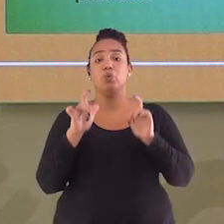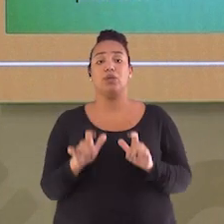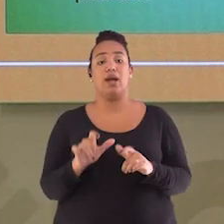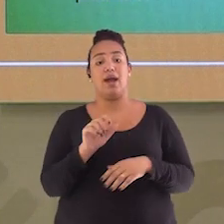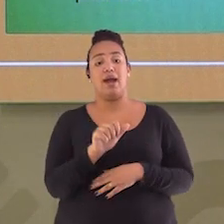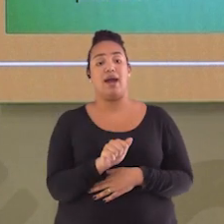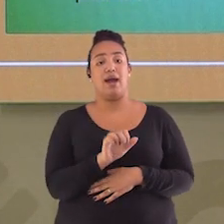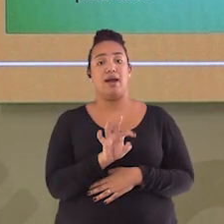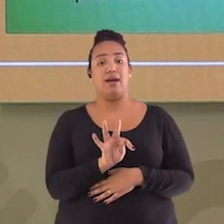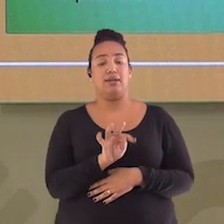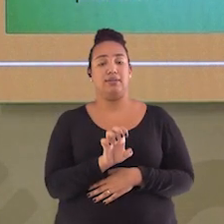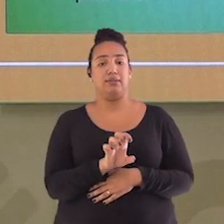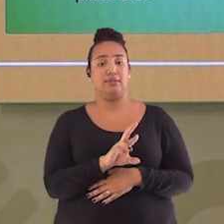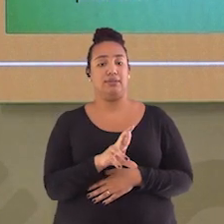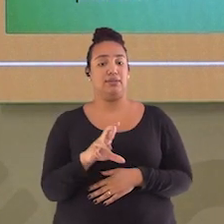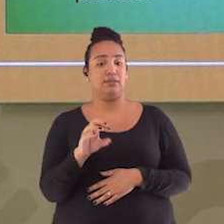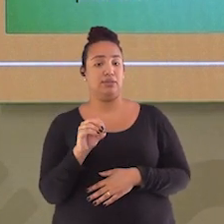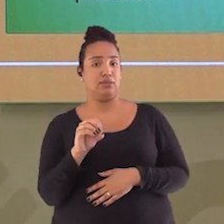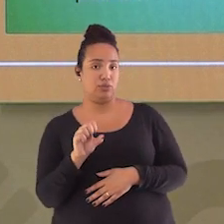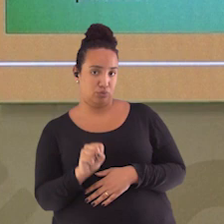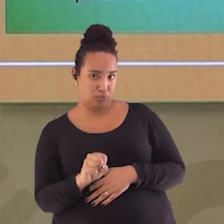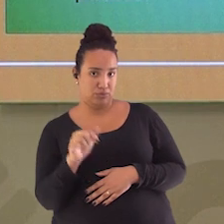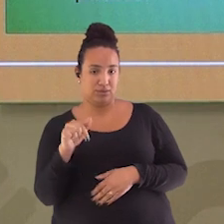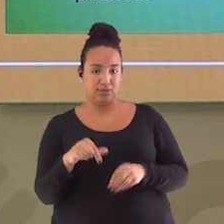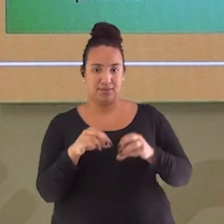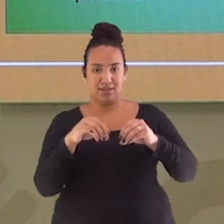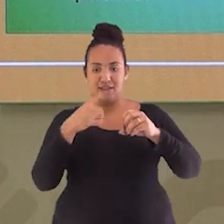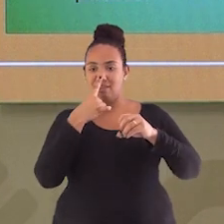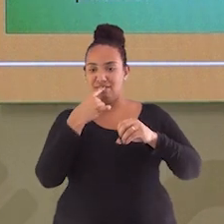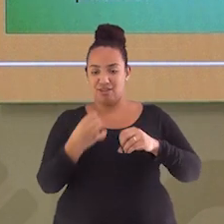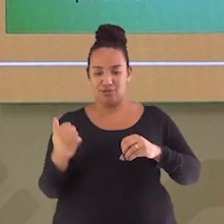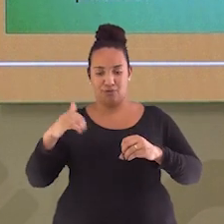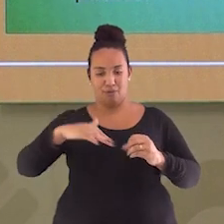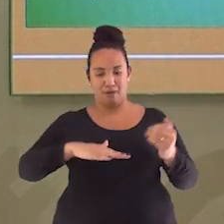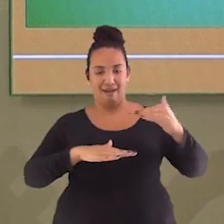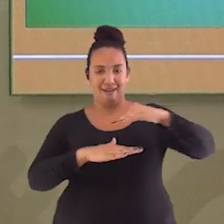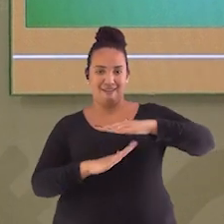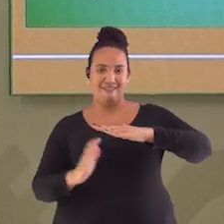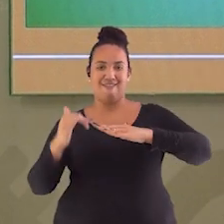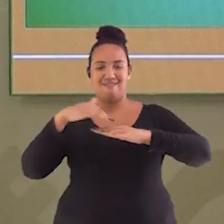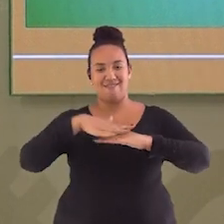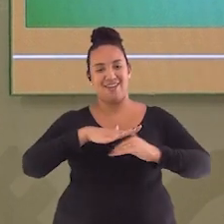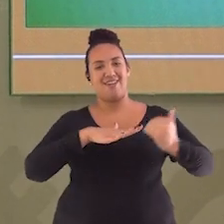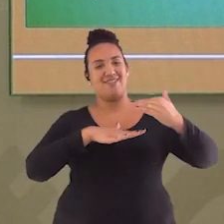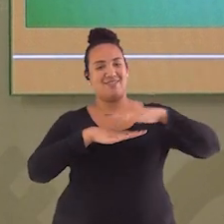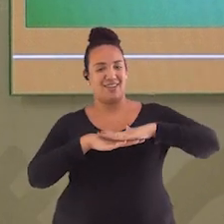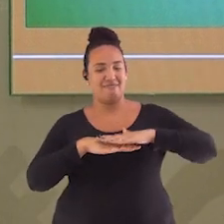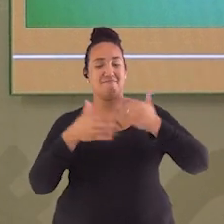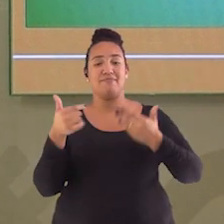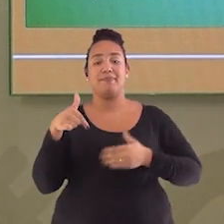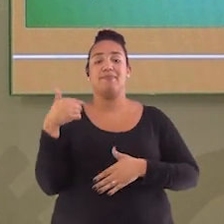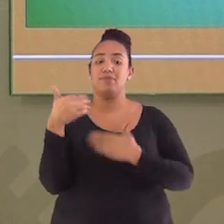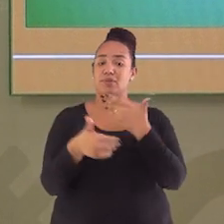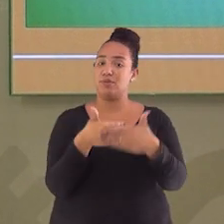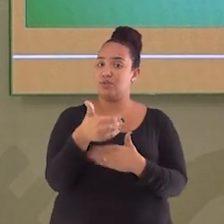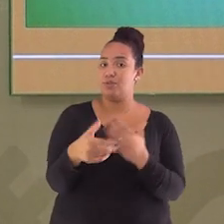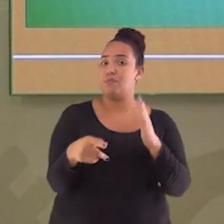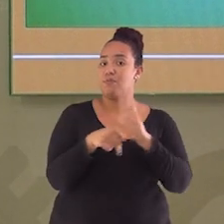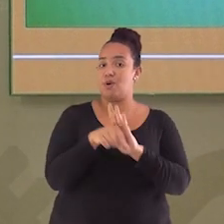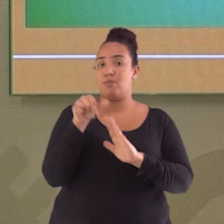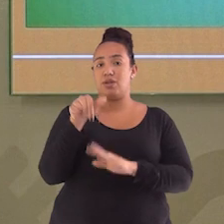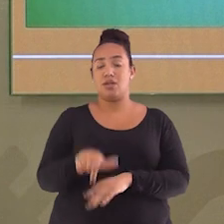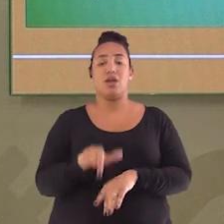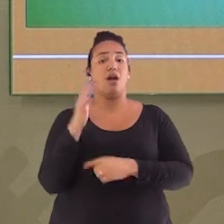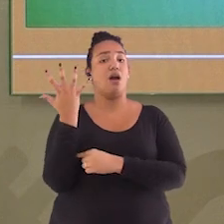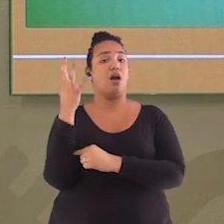são espaços preparados para receber e tratar os resíduos. Neles acontece todo um procedimento para lidar com esses impactos